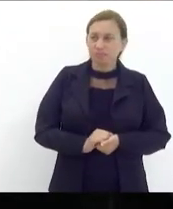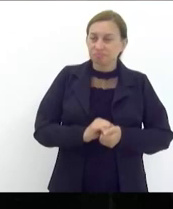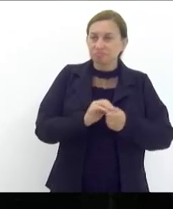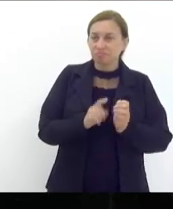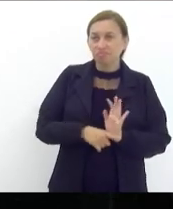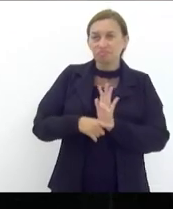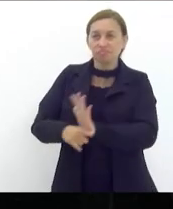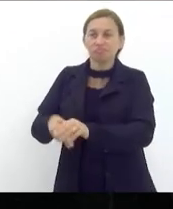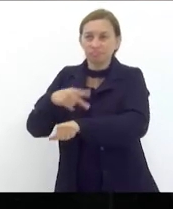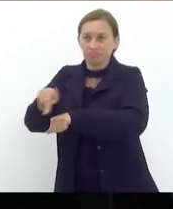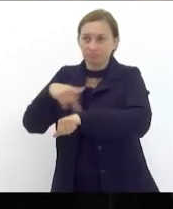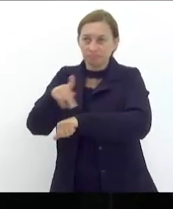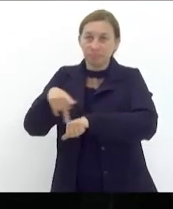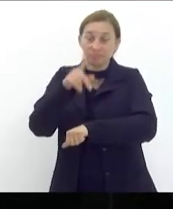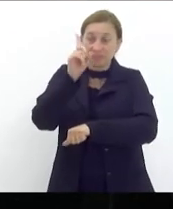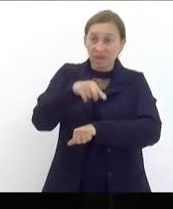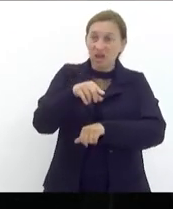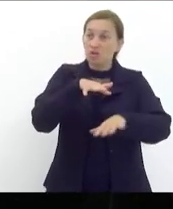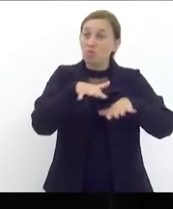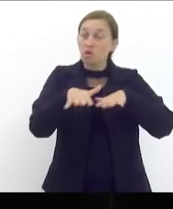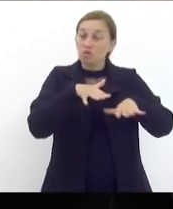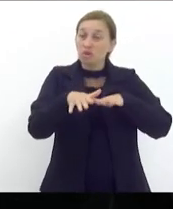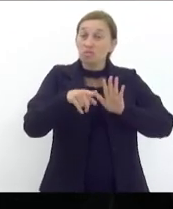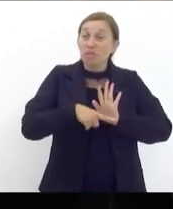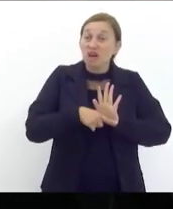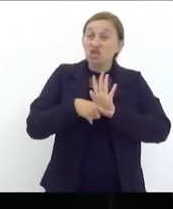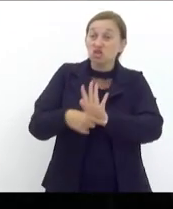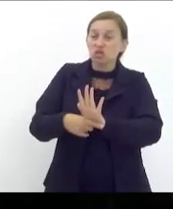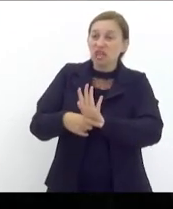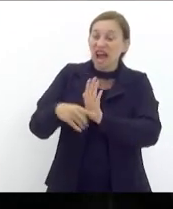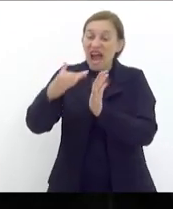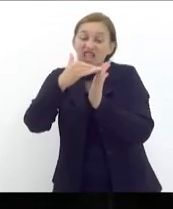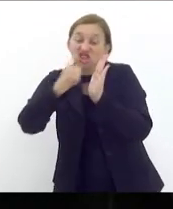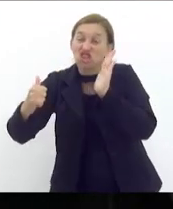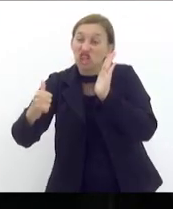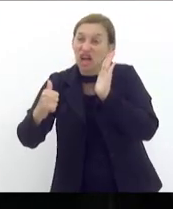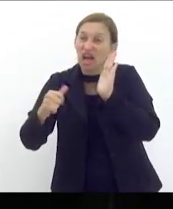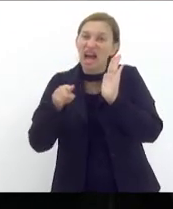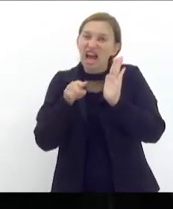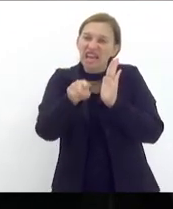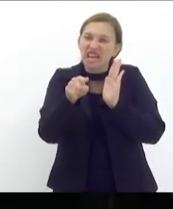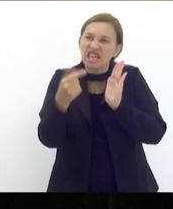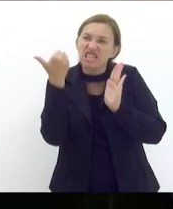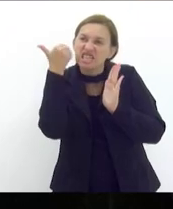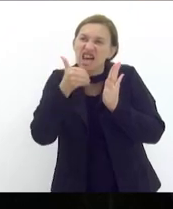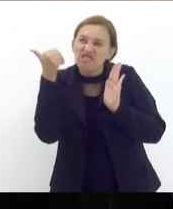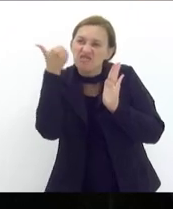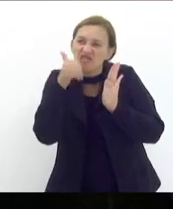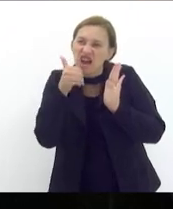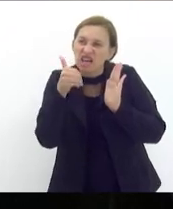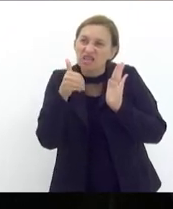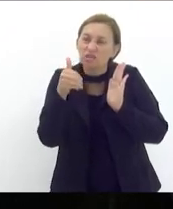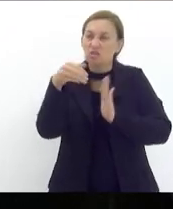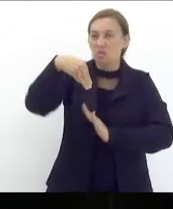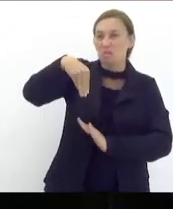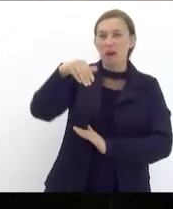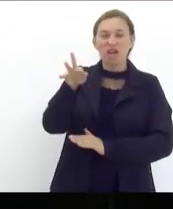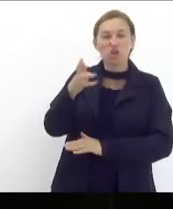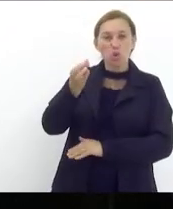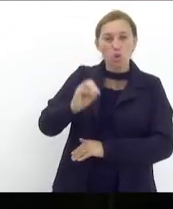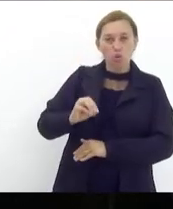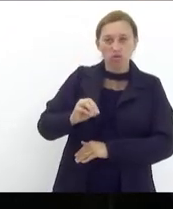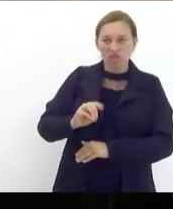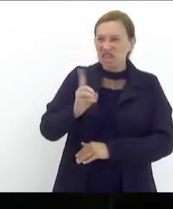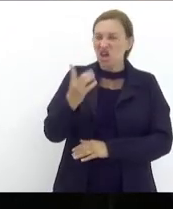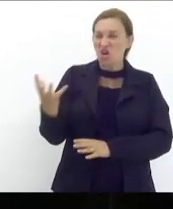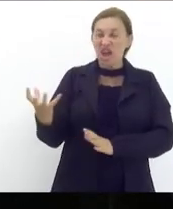país era fazer movimentos pra ajudar a nós tirarmos aquele narcoterrorista dali chamado Maduro não